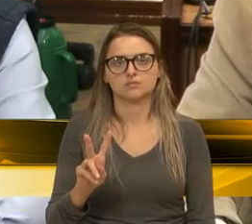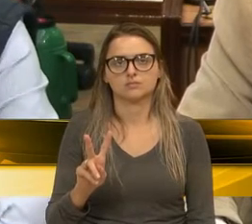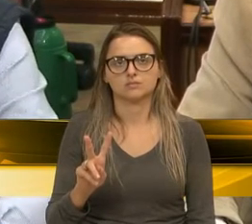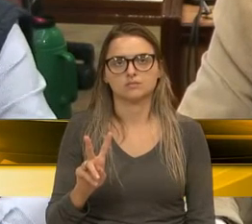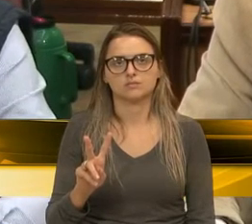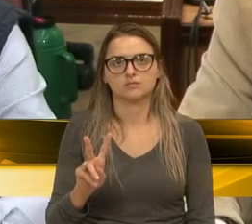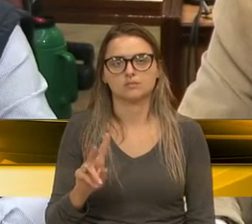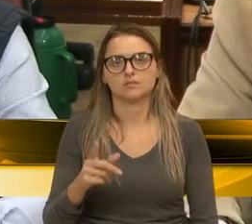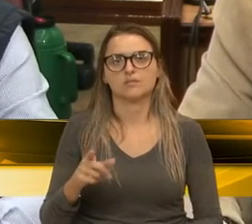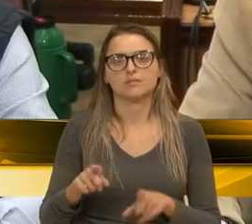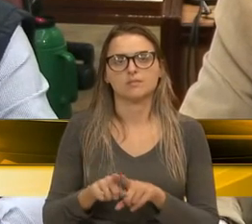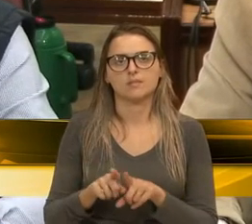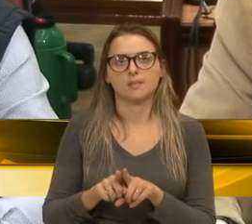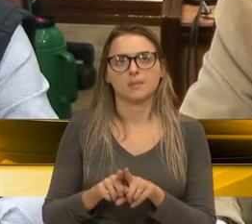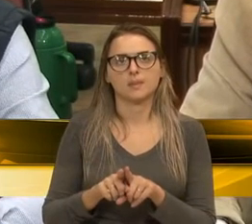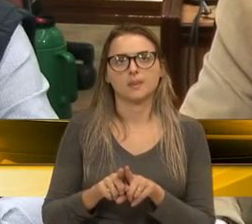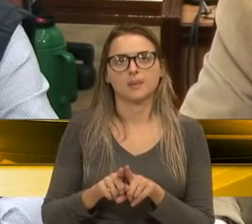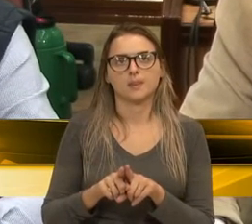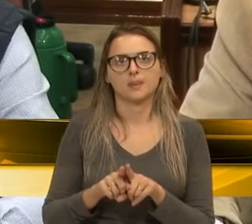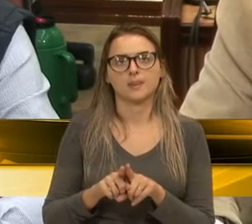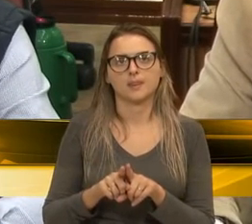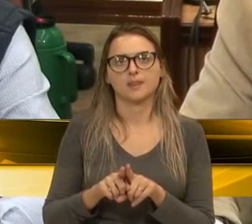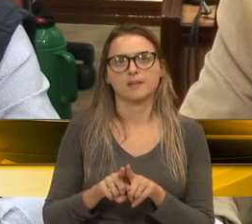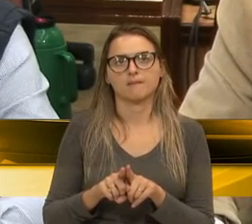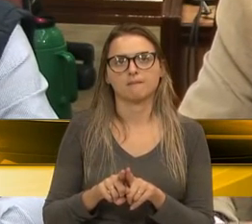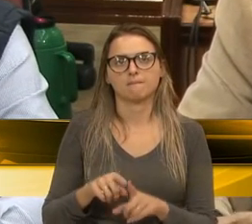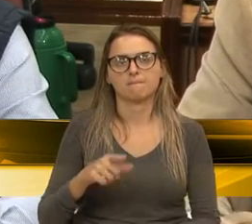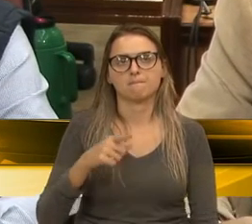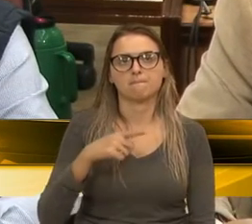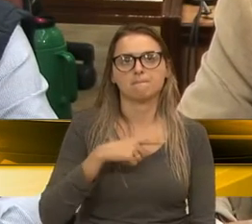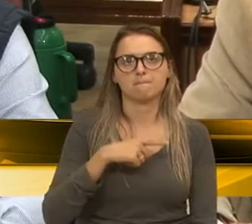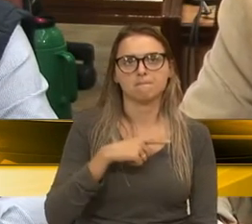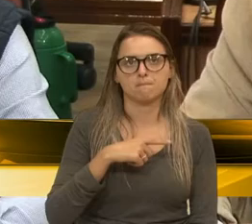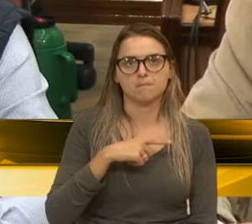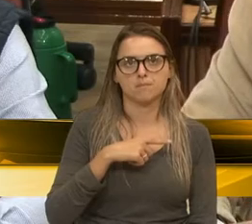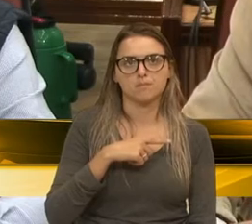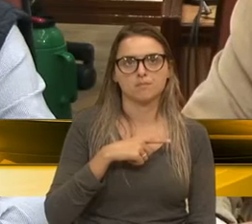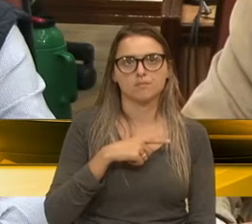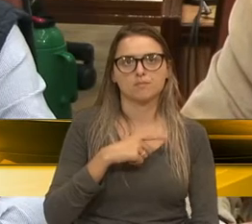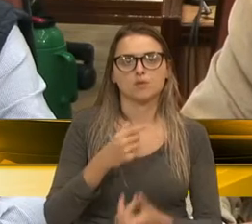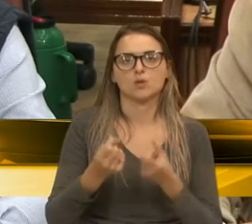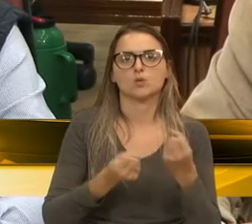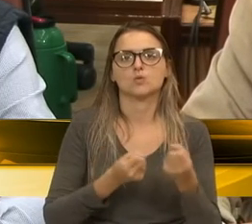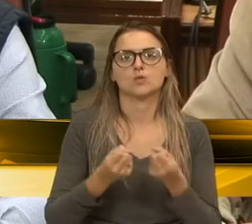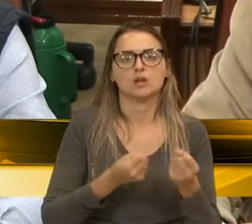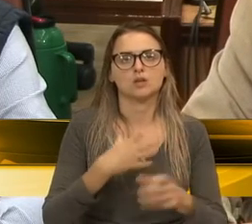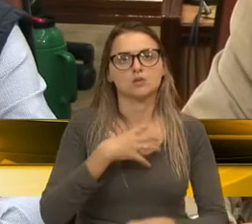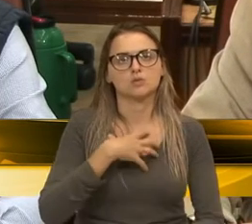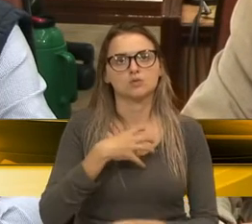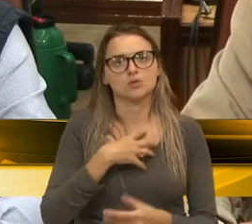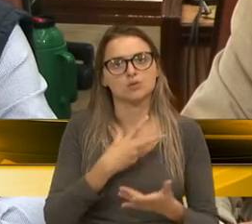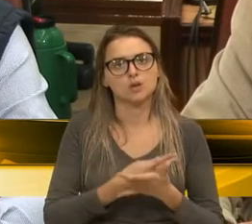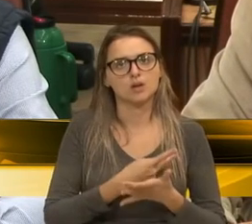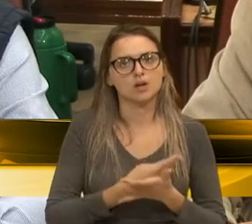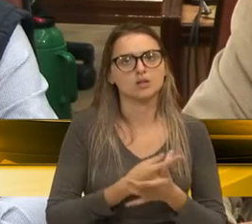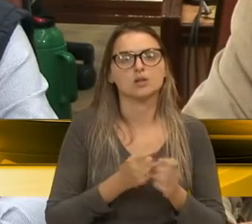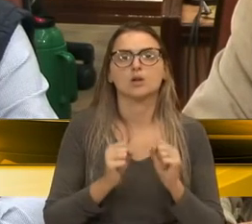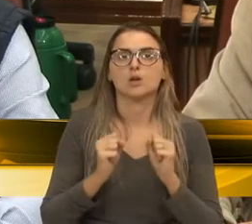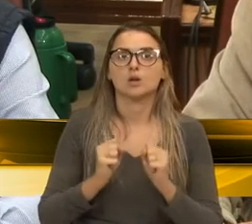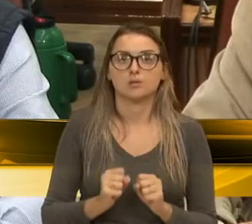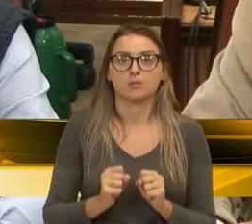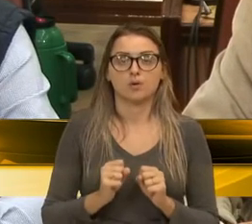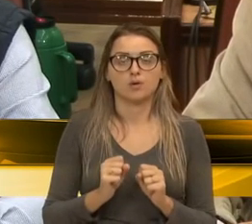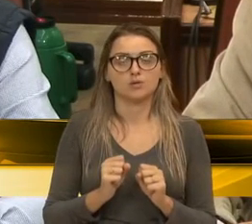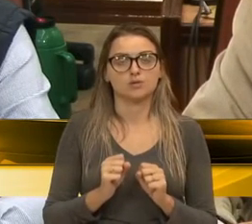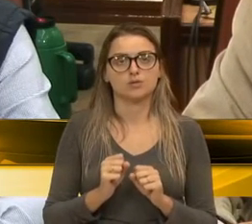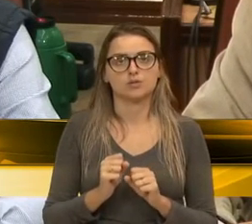condicionar também com que essa utilização desses automóveis de uma forma irregular possa ser, de uma